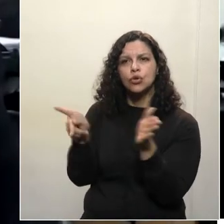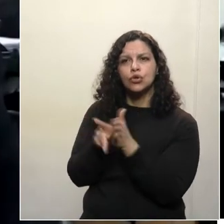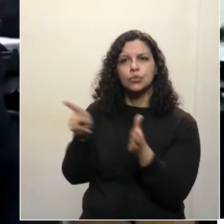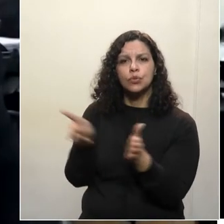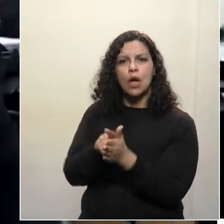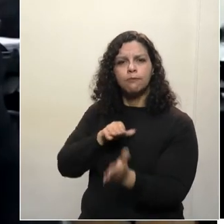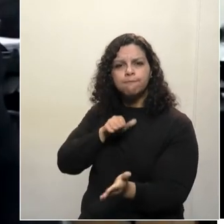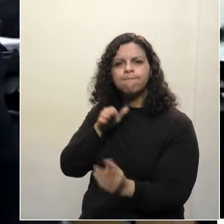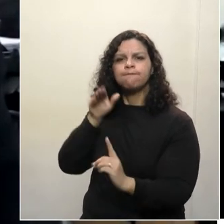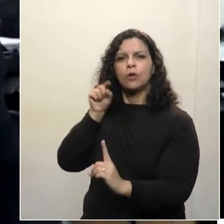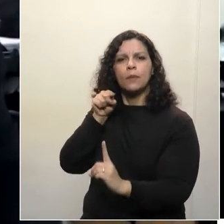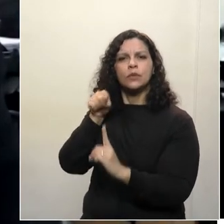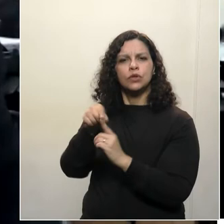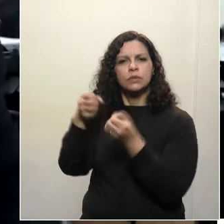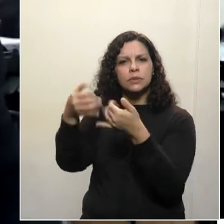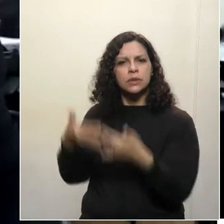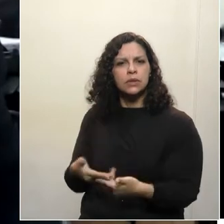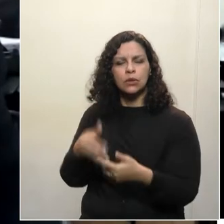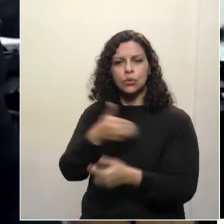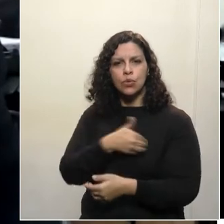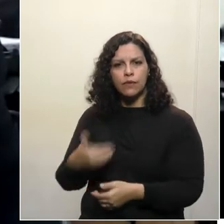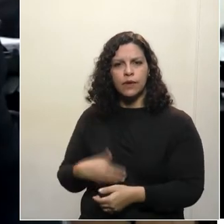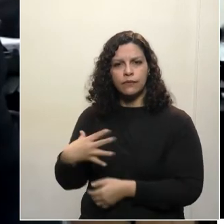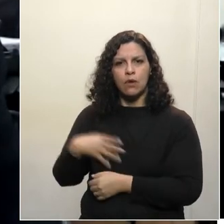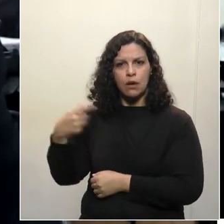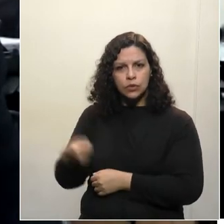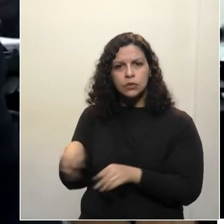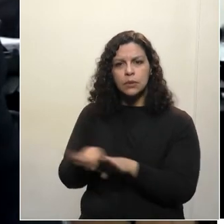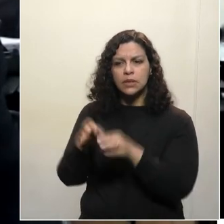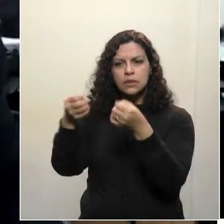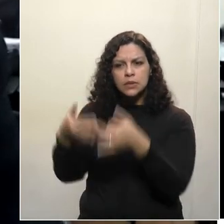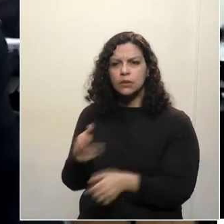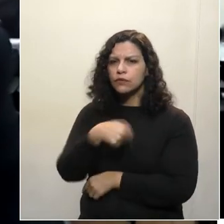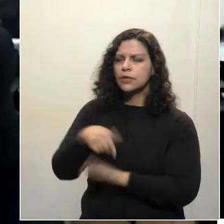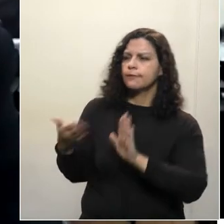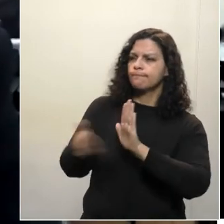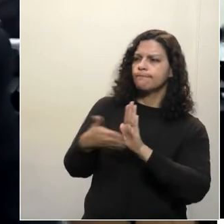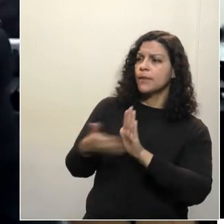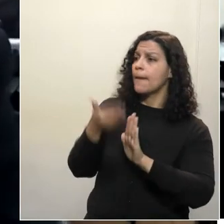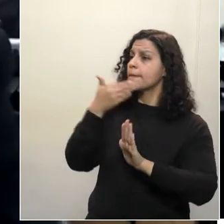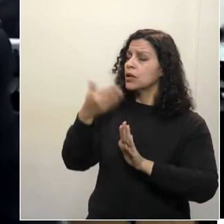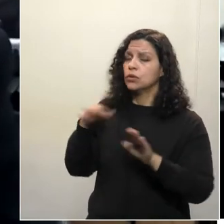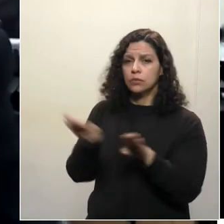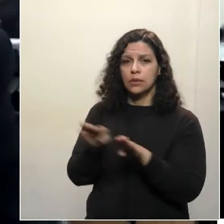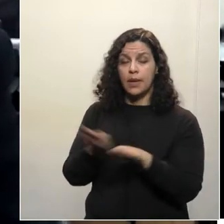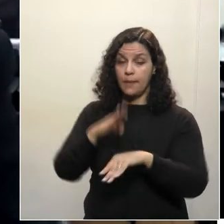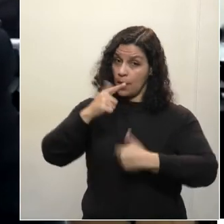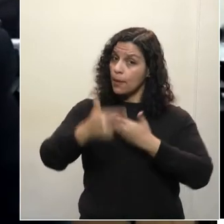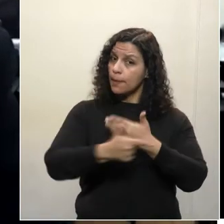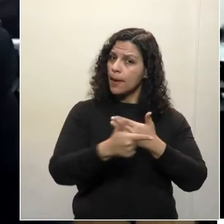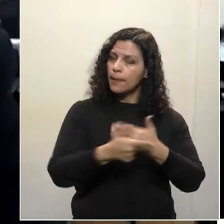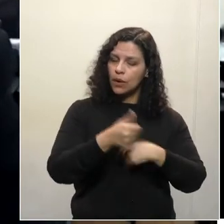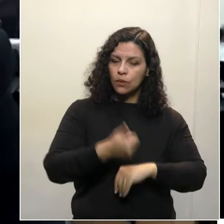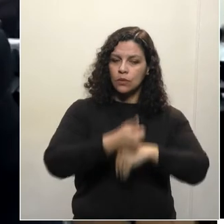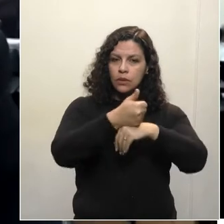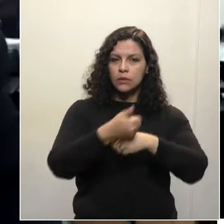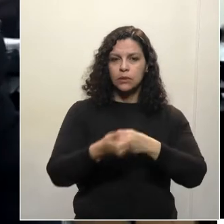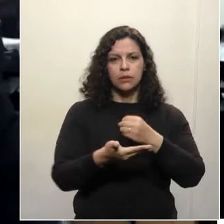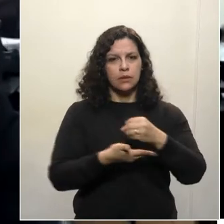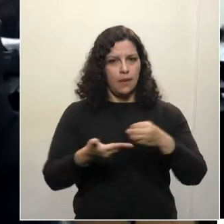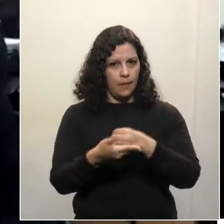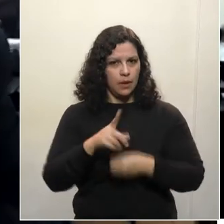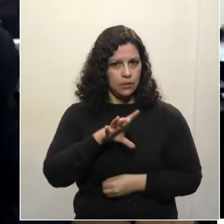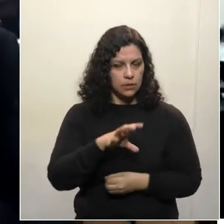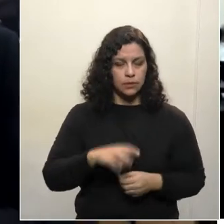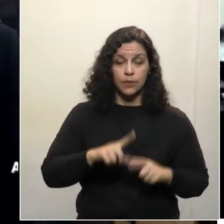enfático junto ao governo, solicitando, transmitindo esse pleito de vocês, já que é a minha função como líder do governo.